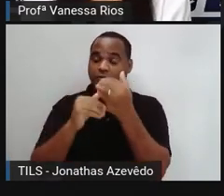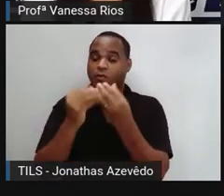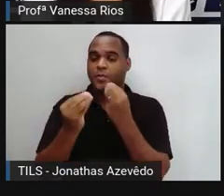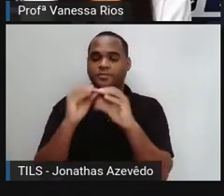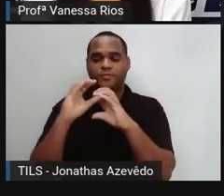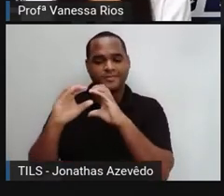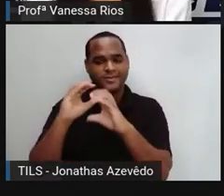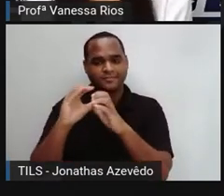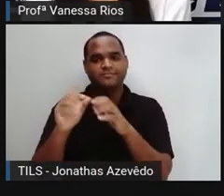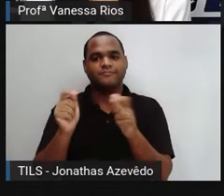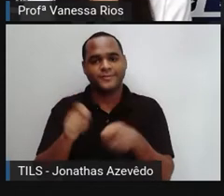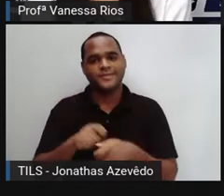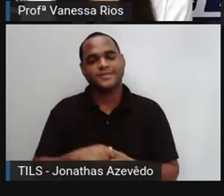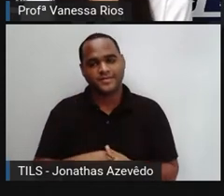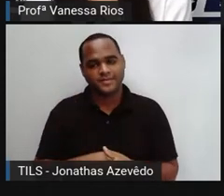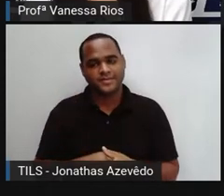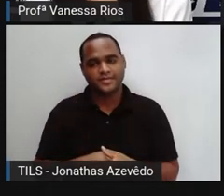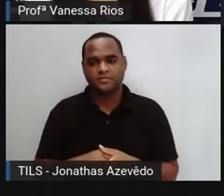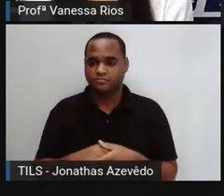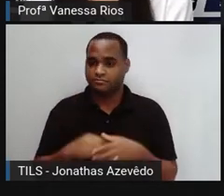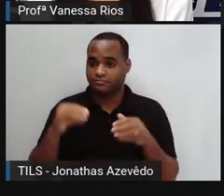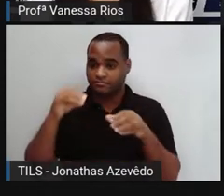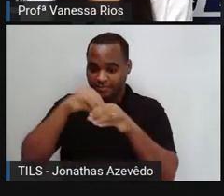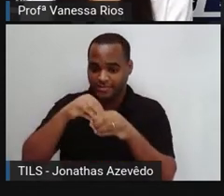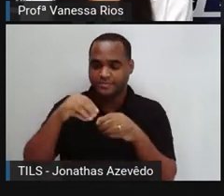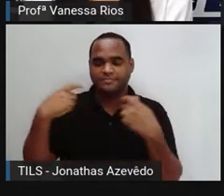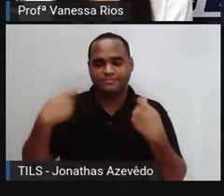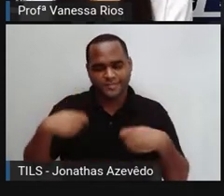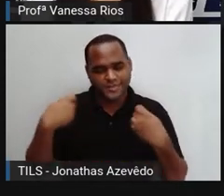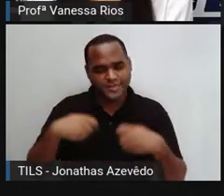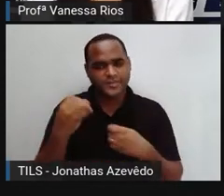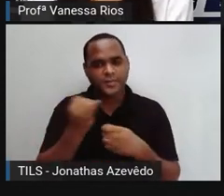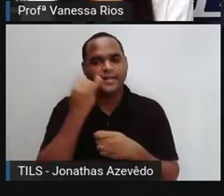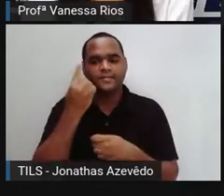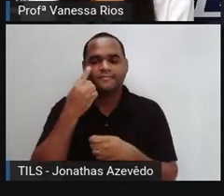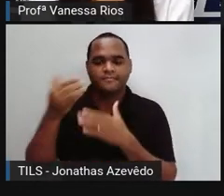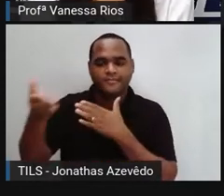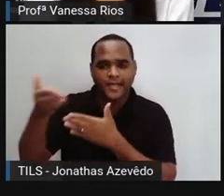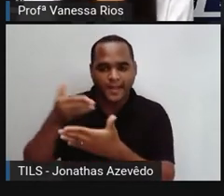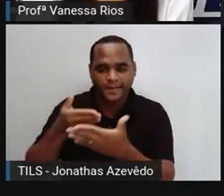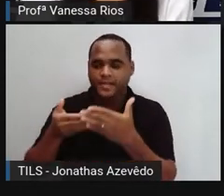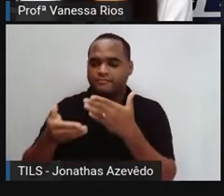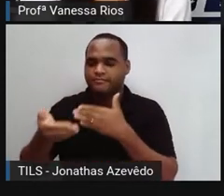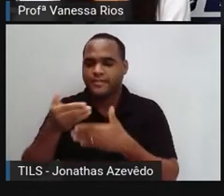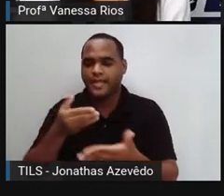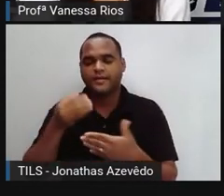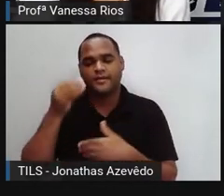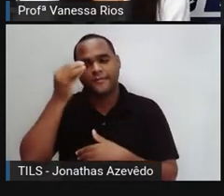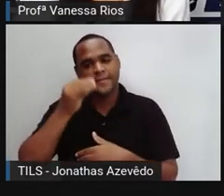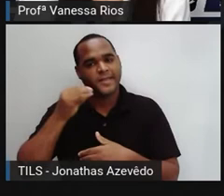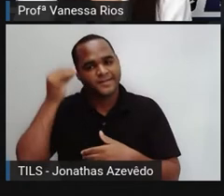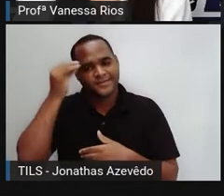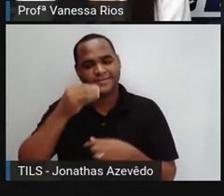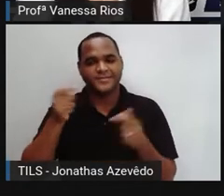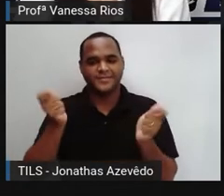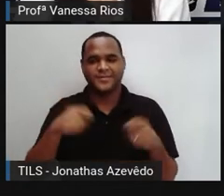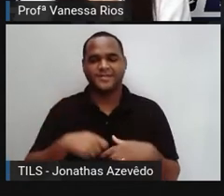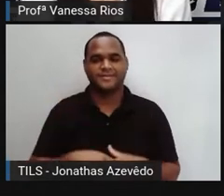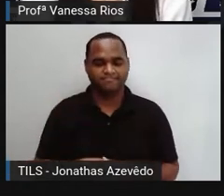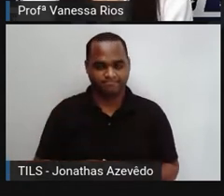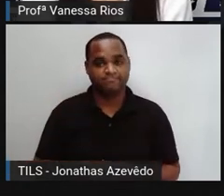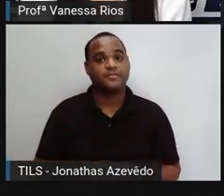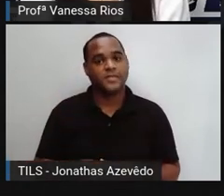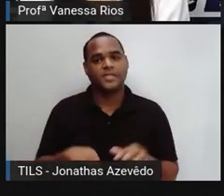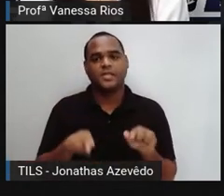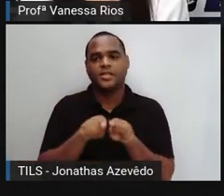comunicação, dentro dessa necessidade em passar, em transferir informações. E aí a gente